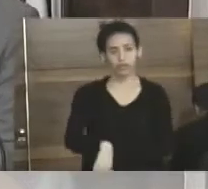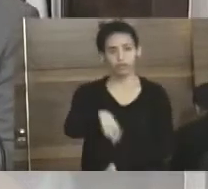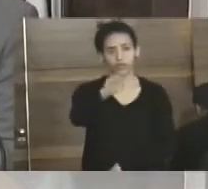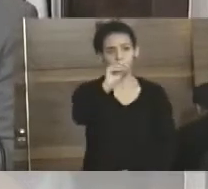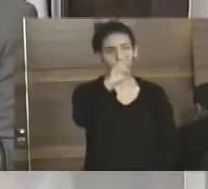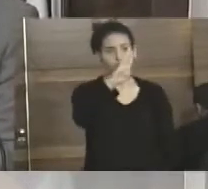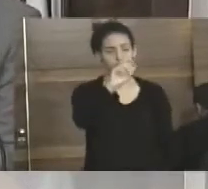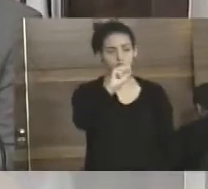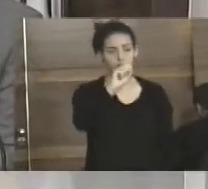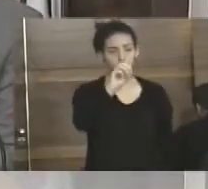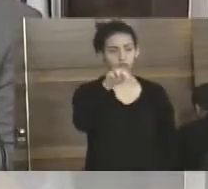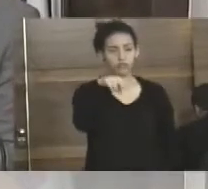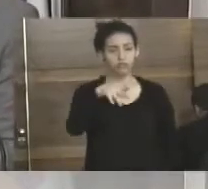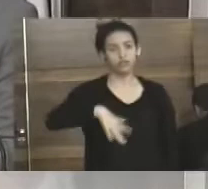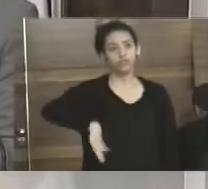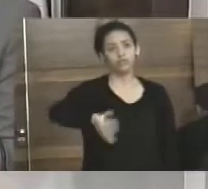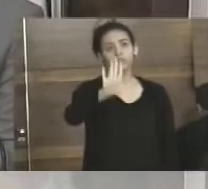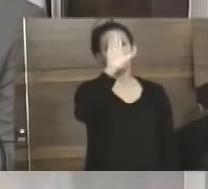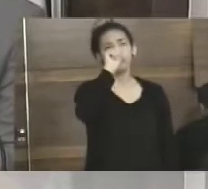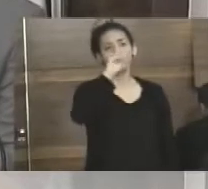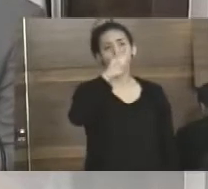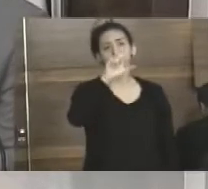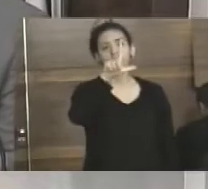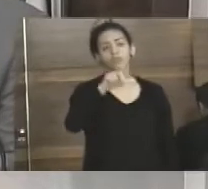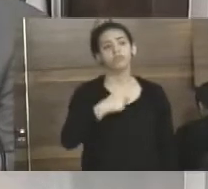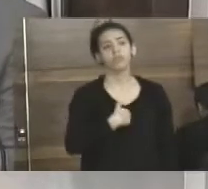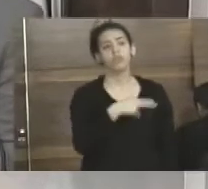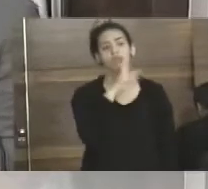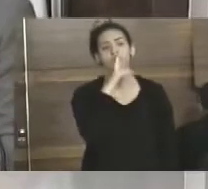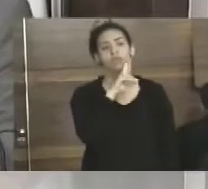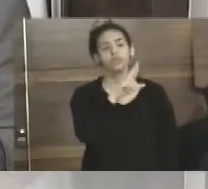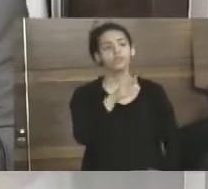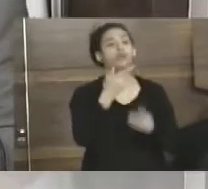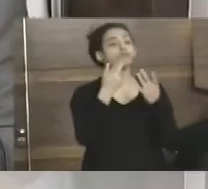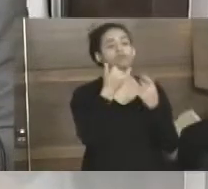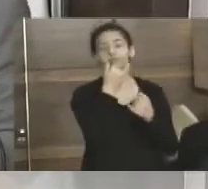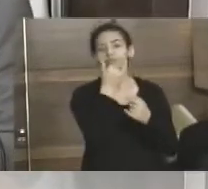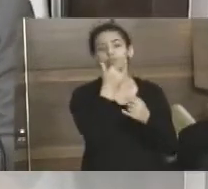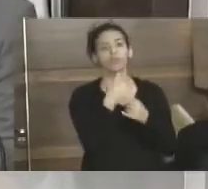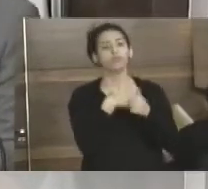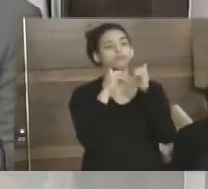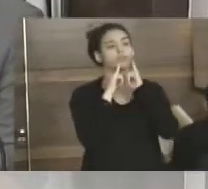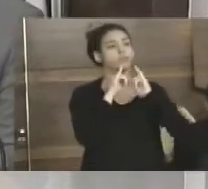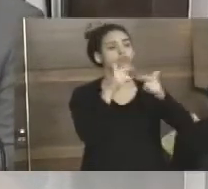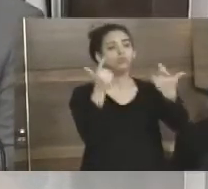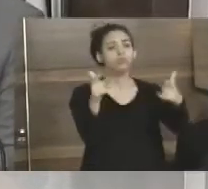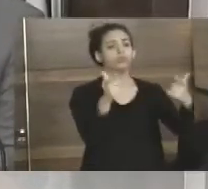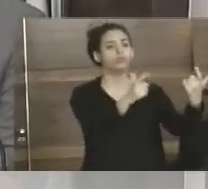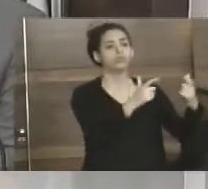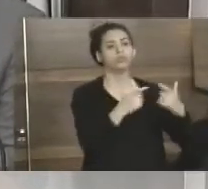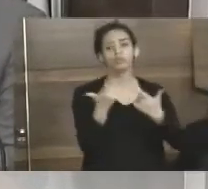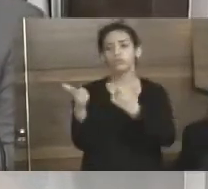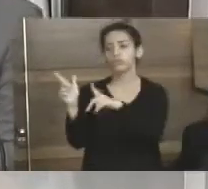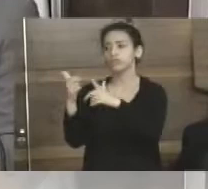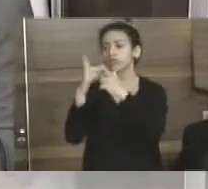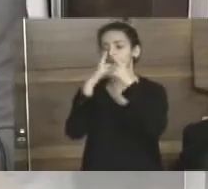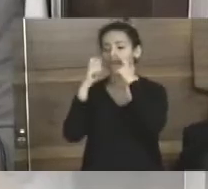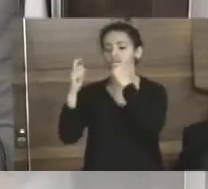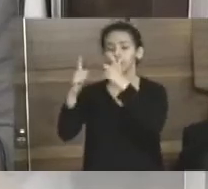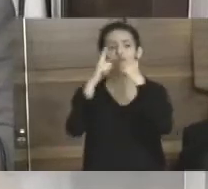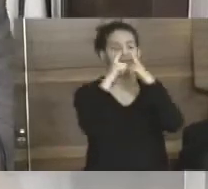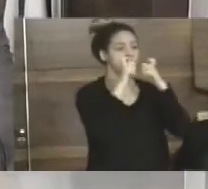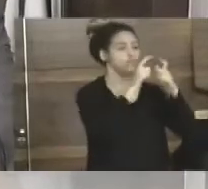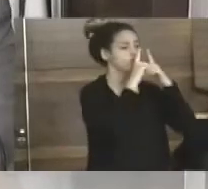Leite, lá no Morro do Abel. E eu deixo um recado para os outros locais de entulho, que as pessoas colocam em entulho.